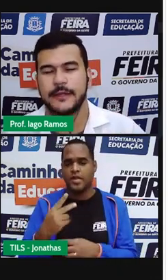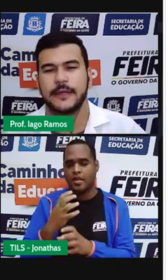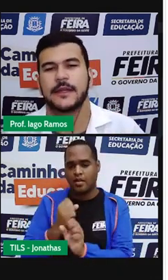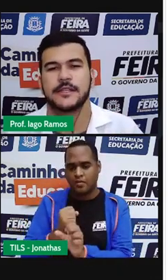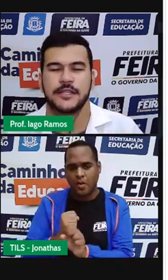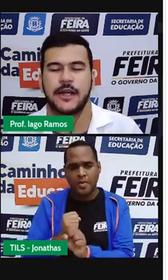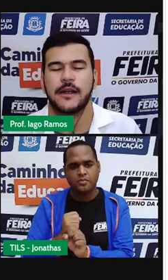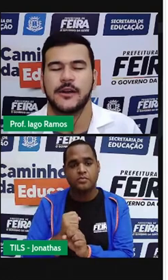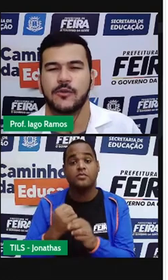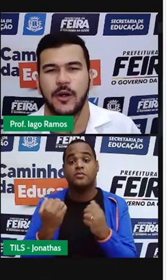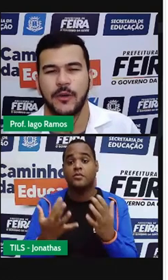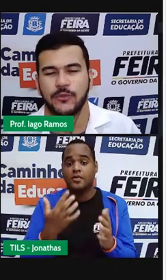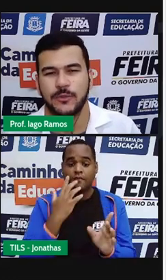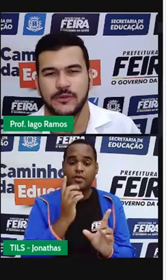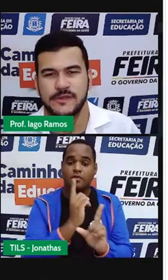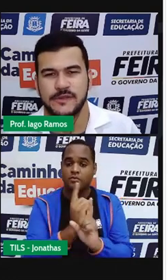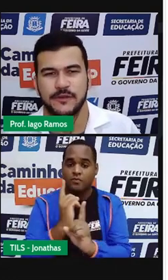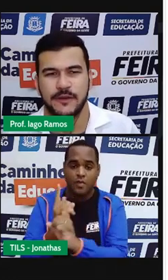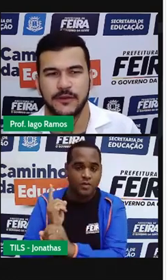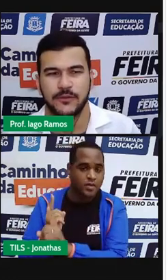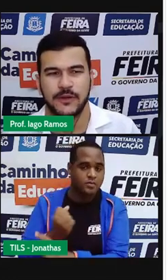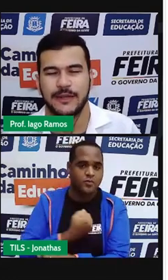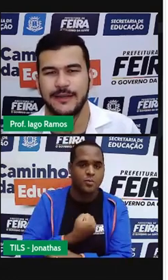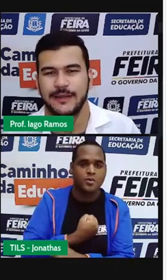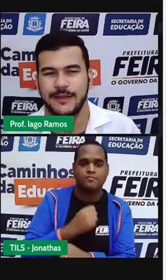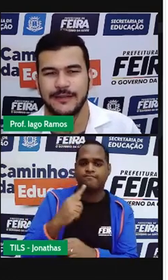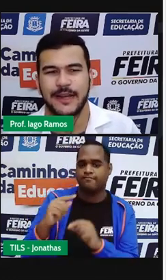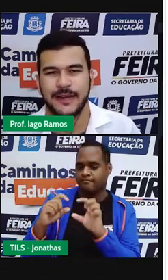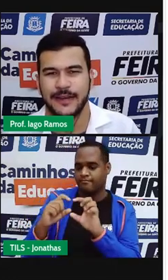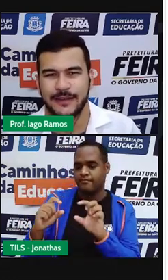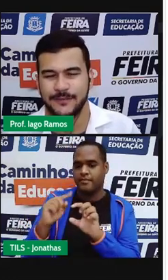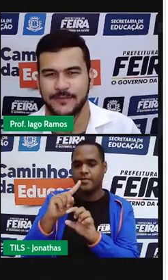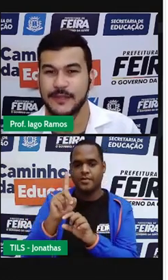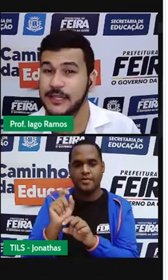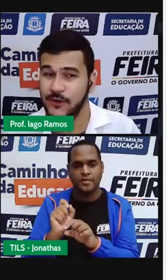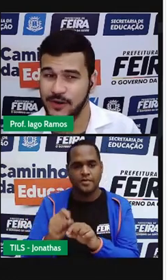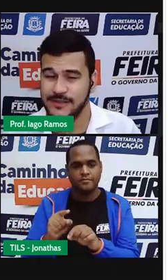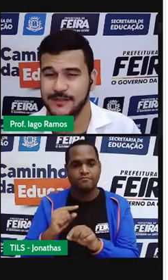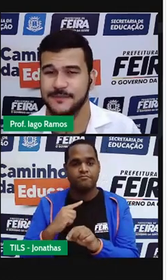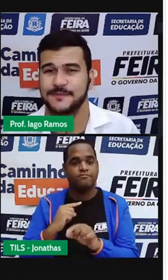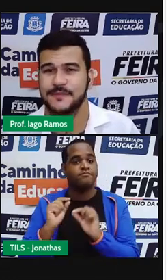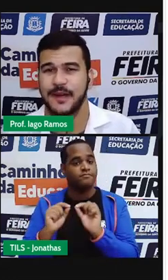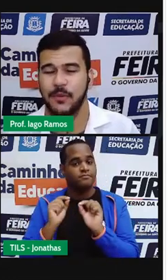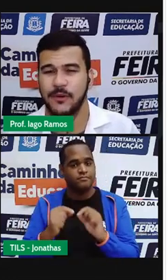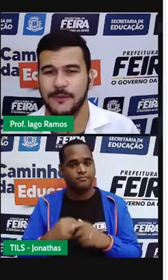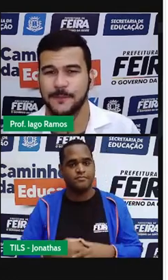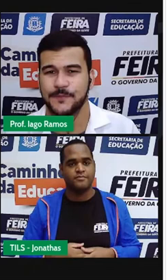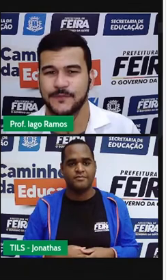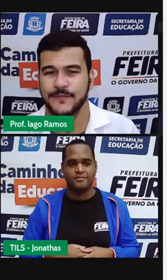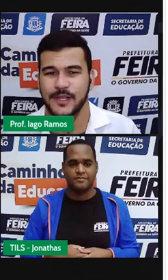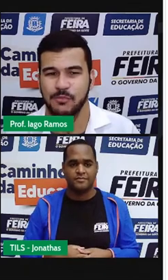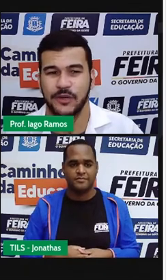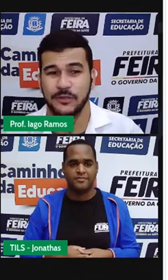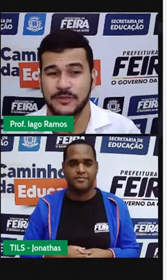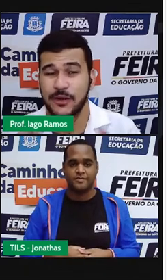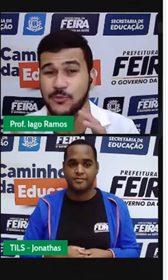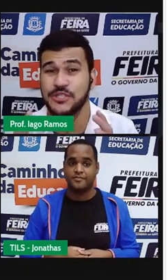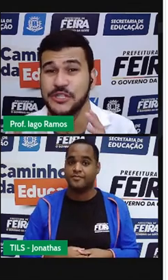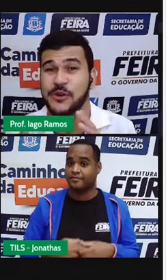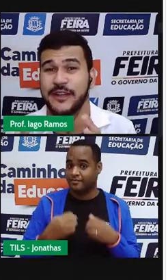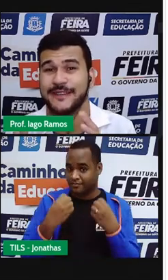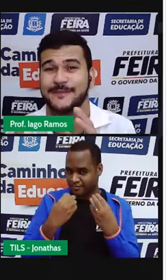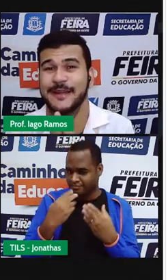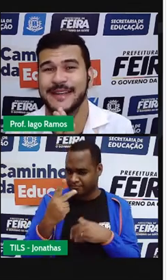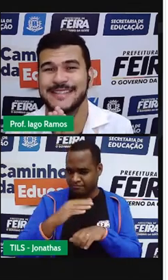E tenta achar qual é o númerozinho que vai no lugar ali daquela interrogação. Tá bom? Bom, então está